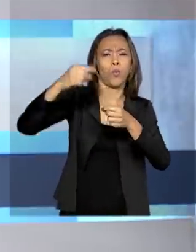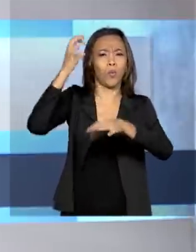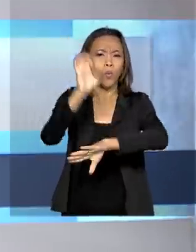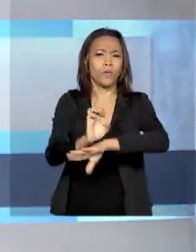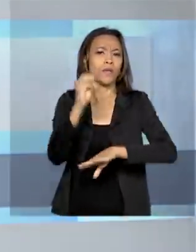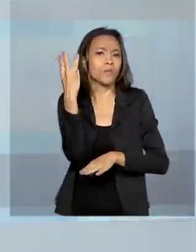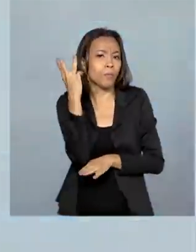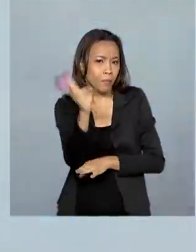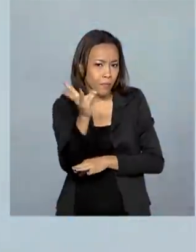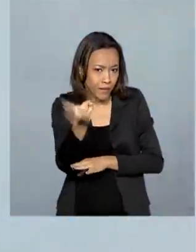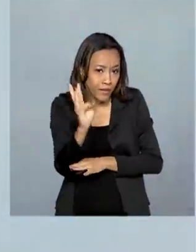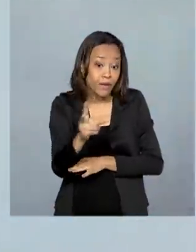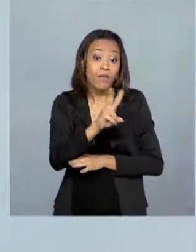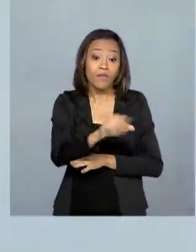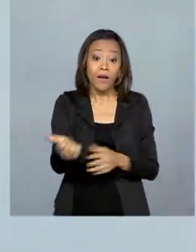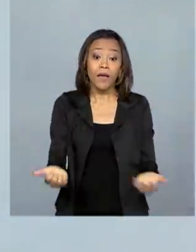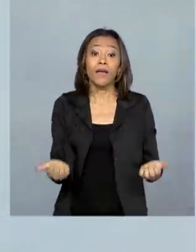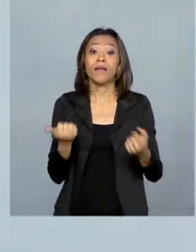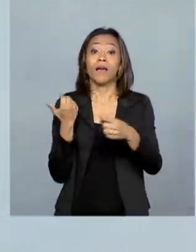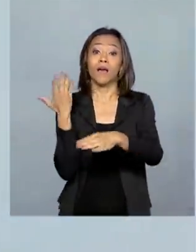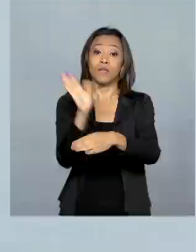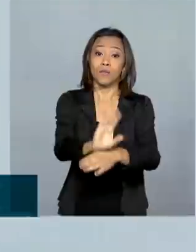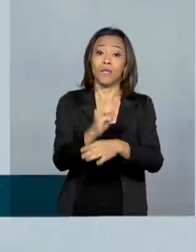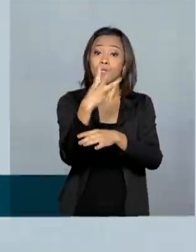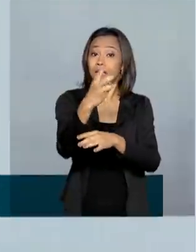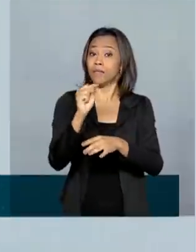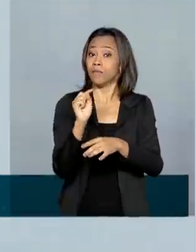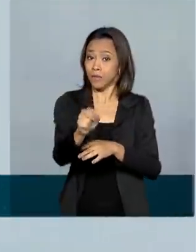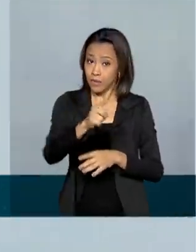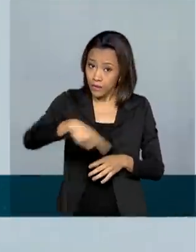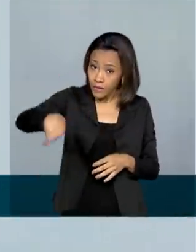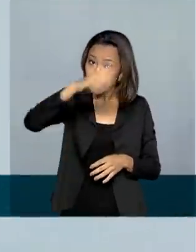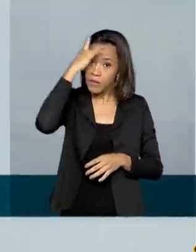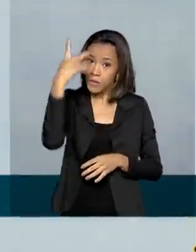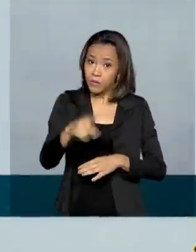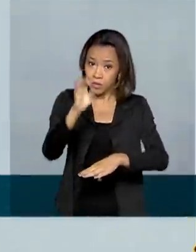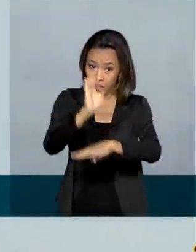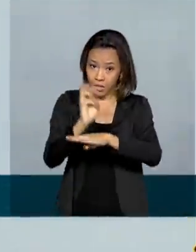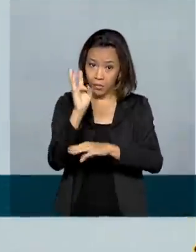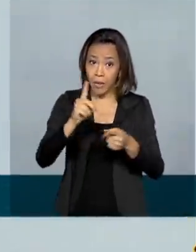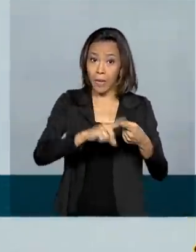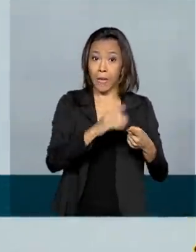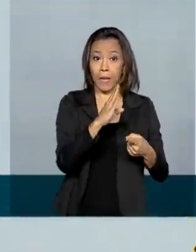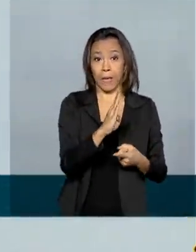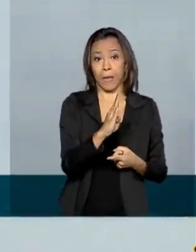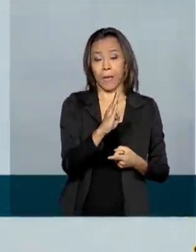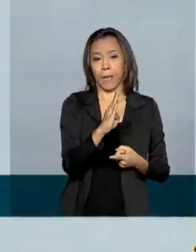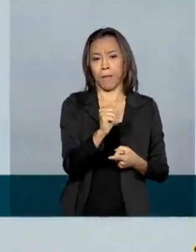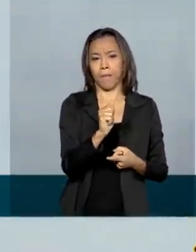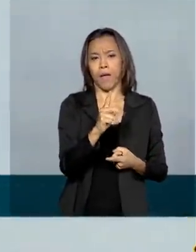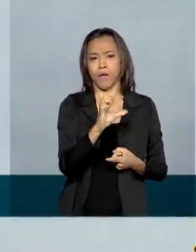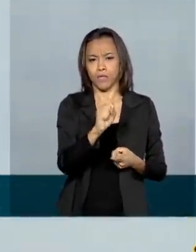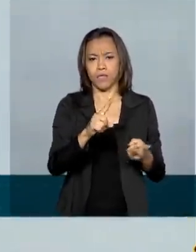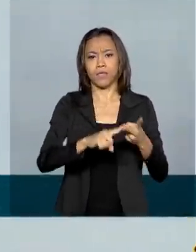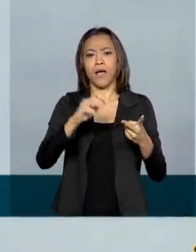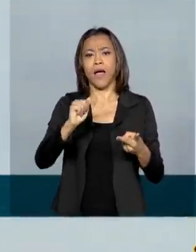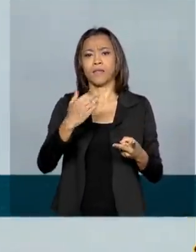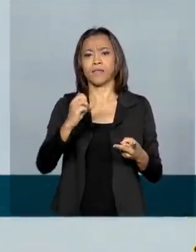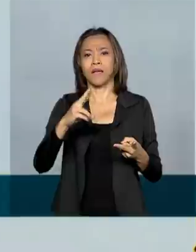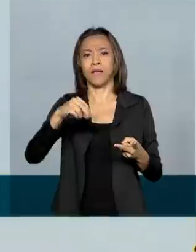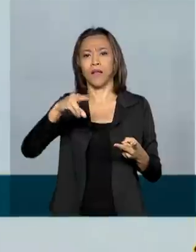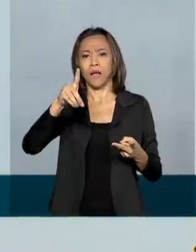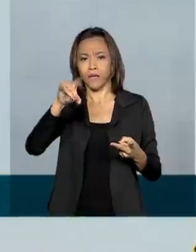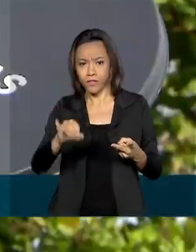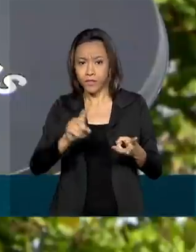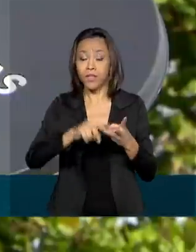conexão deve beneficiar 3 mil maranhenses que vivem nas cidades de Balsas, Açailândia e Imperatriz. Quem estiver